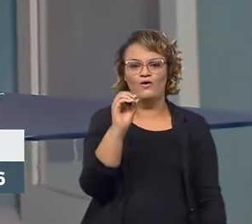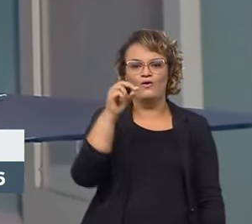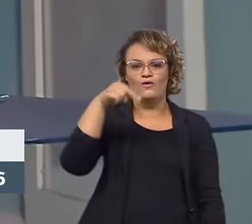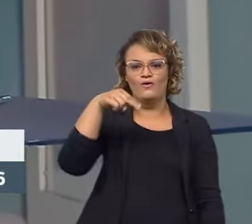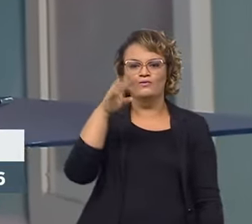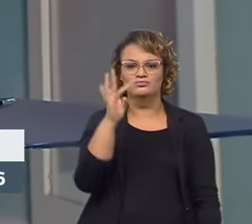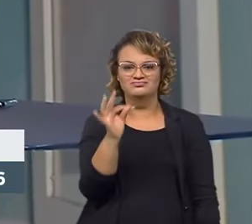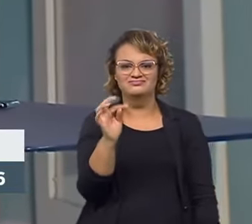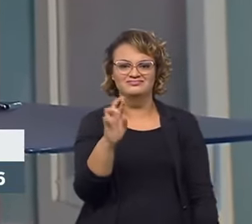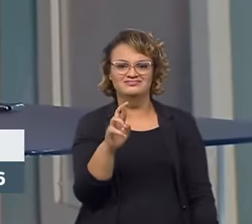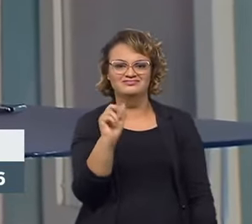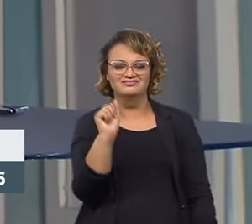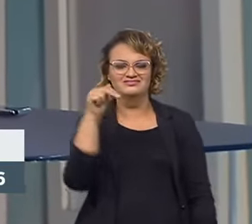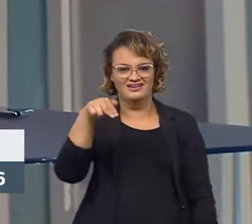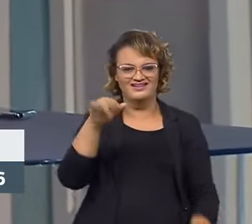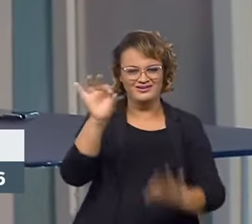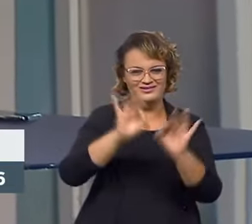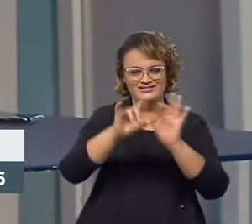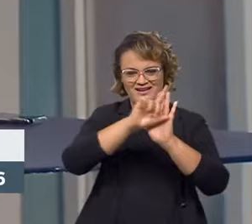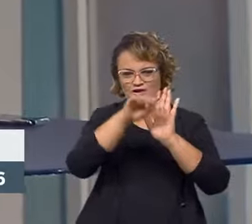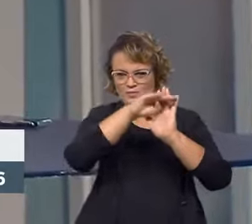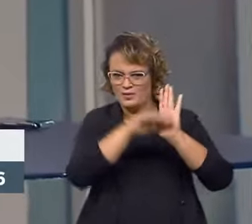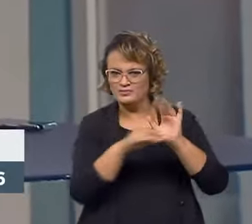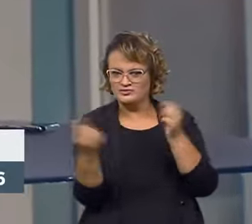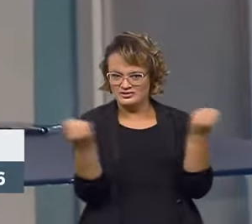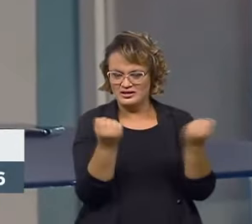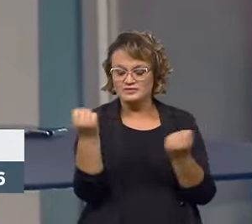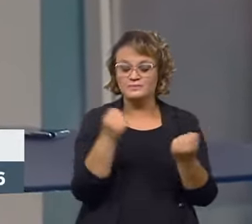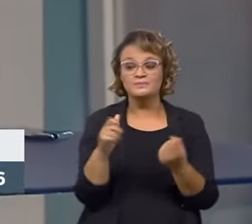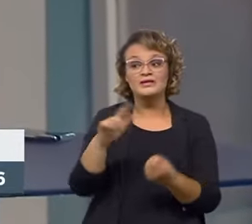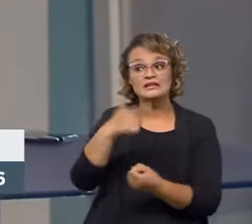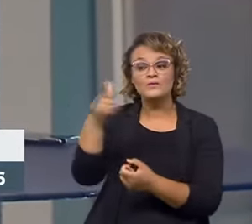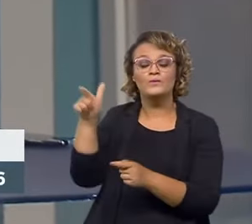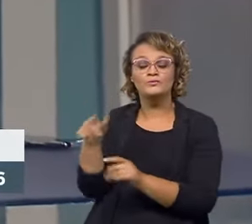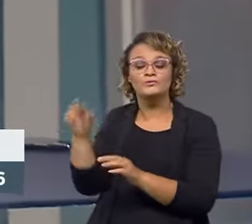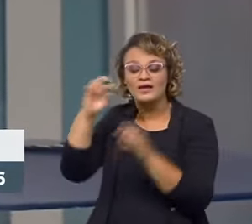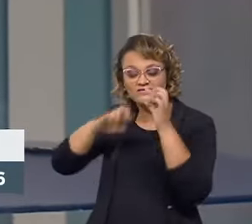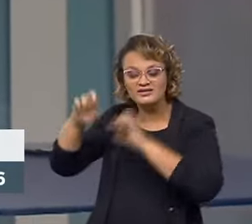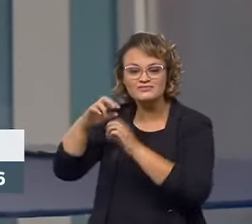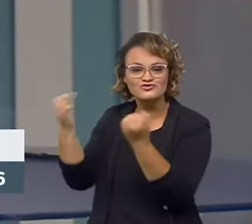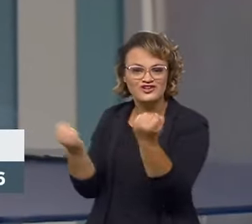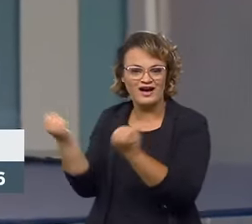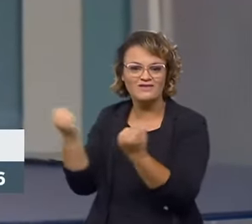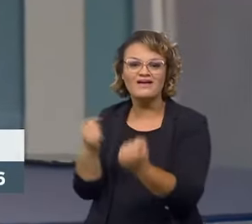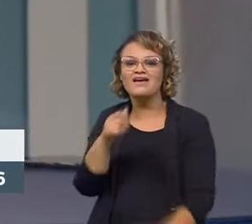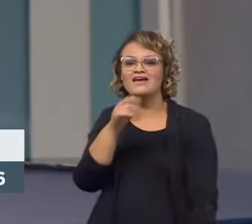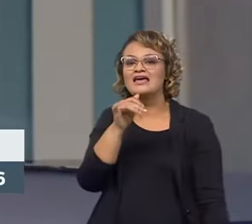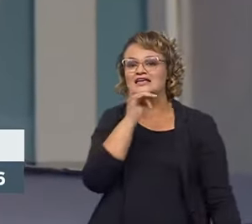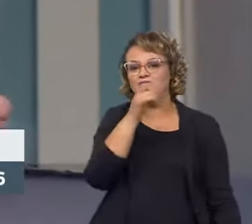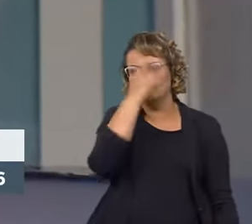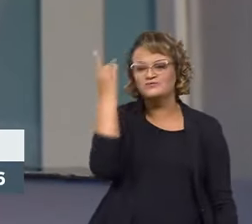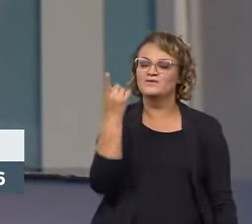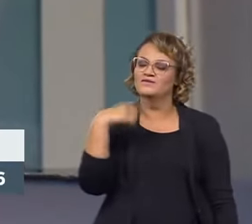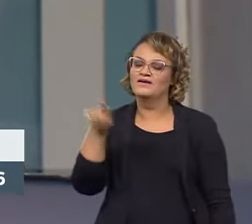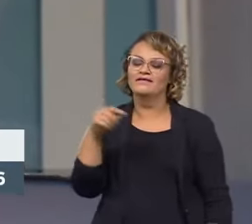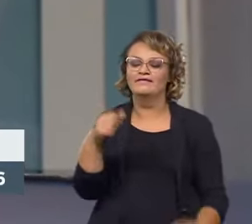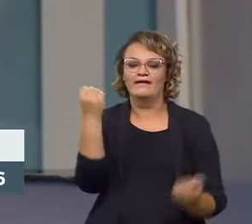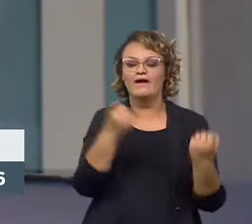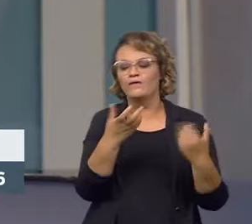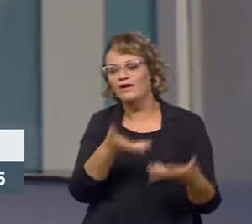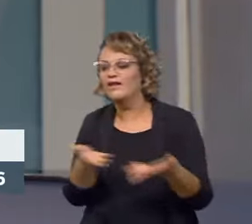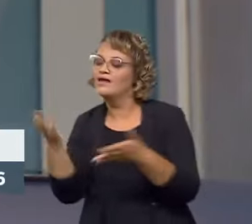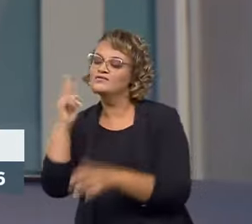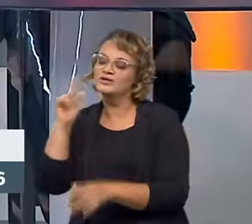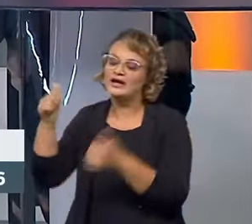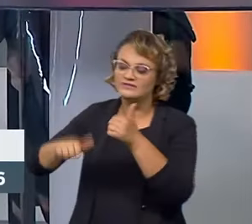faz toda a regulamentação de trânsito. E tem aquela inspeção veicular, que as pessoas vão lá, periodicamente, verificam as questões de segurança